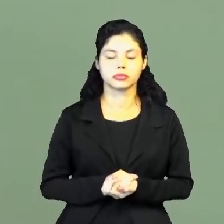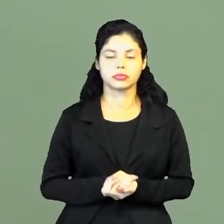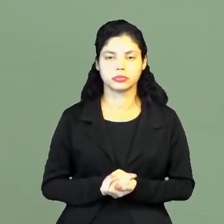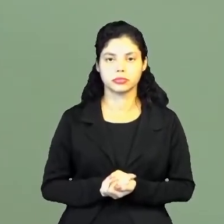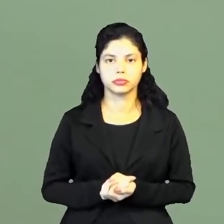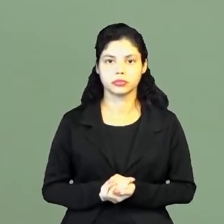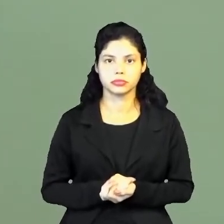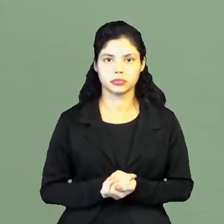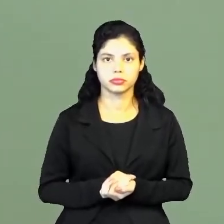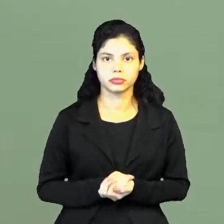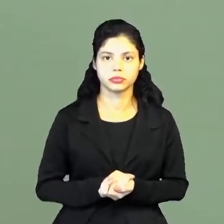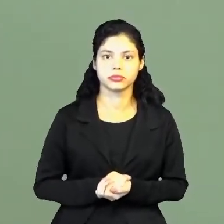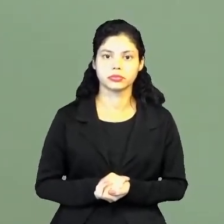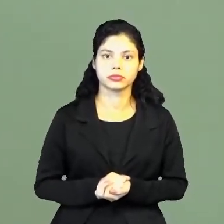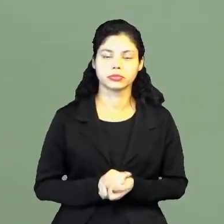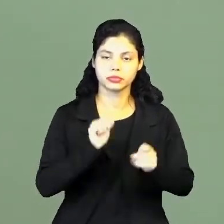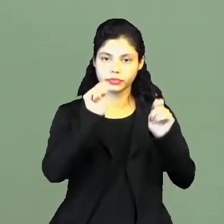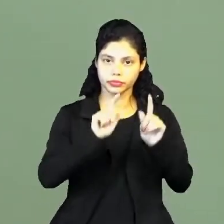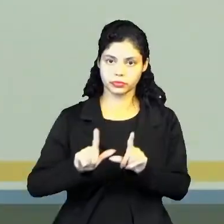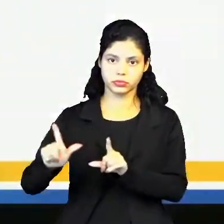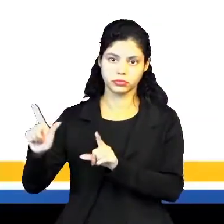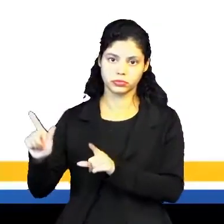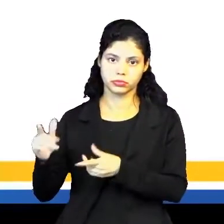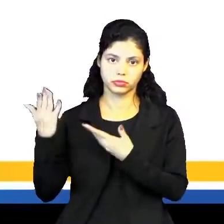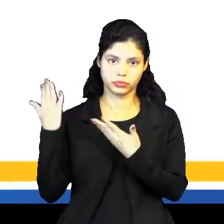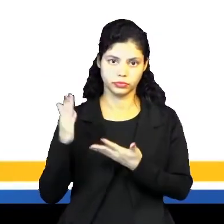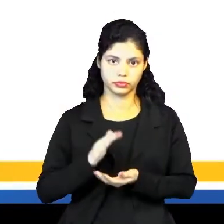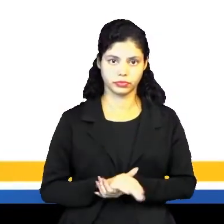notícias. Slide na tela.